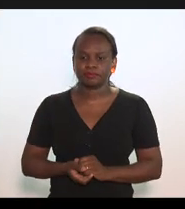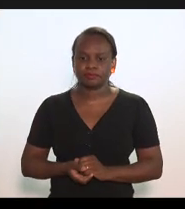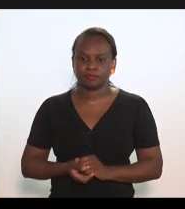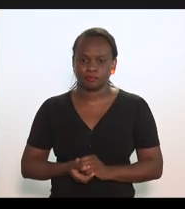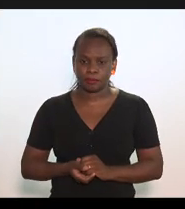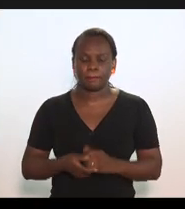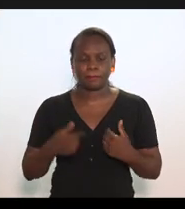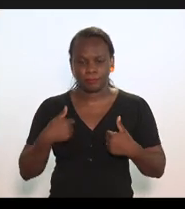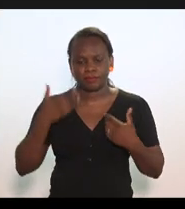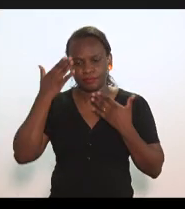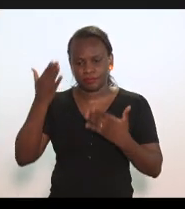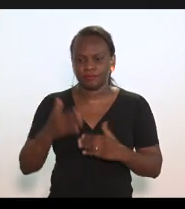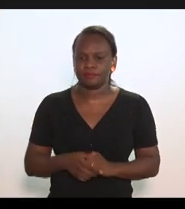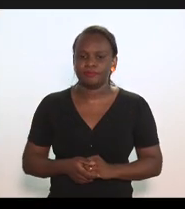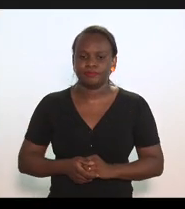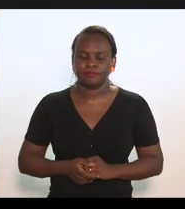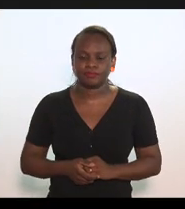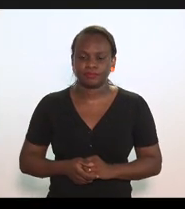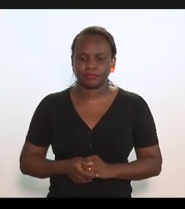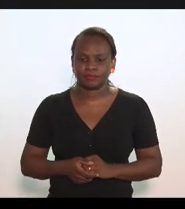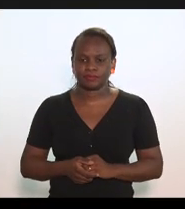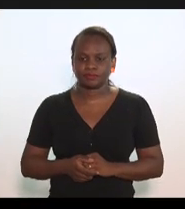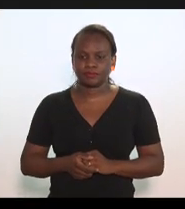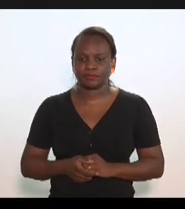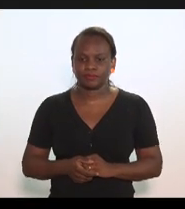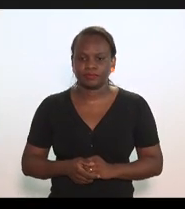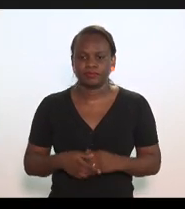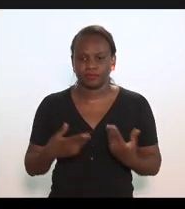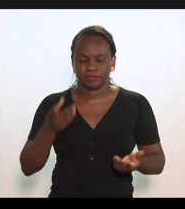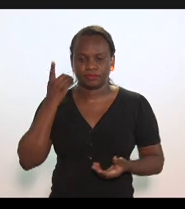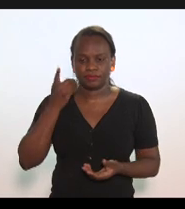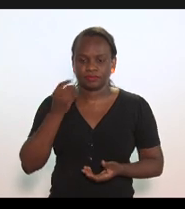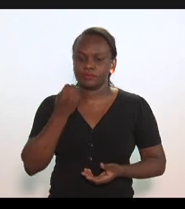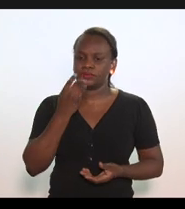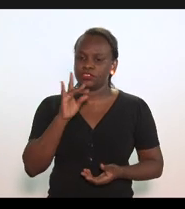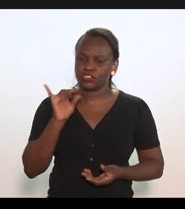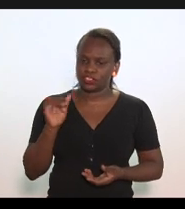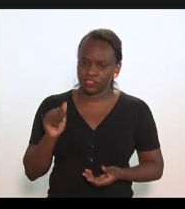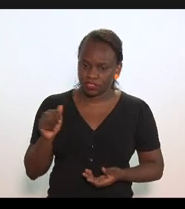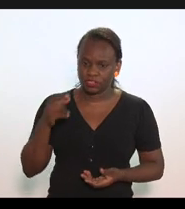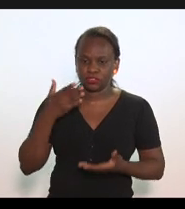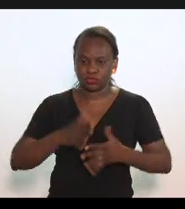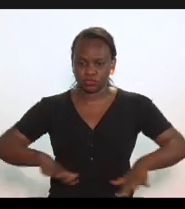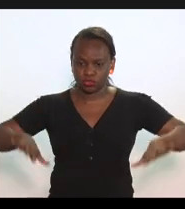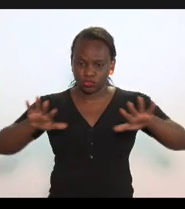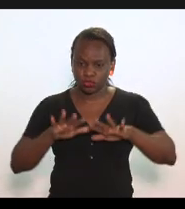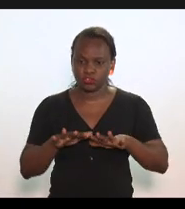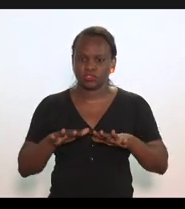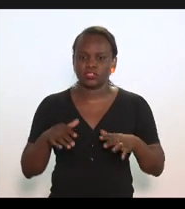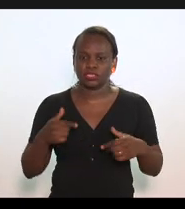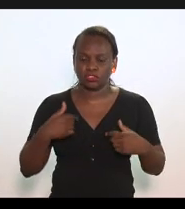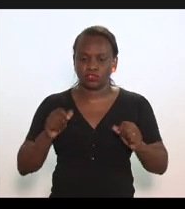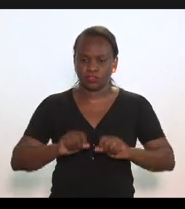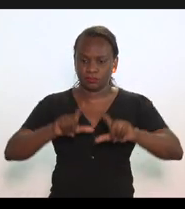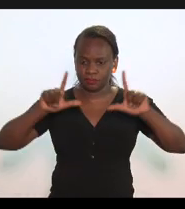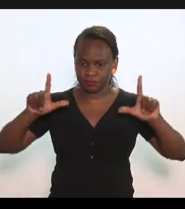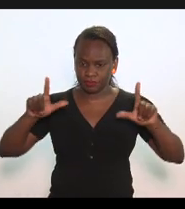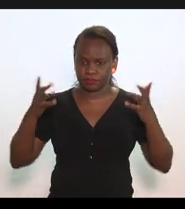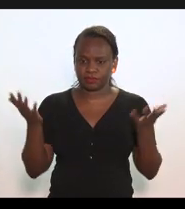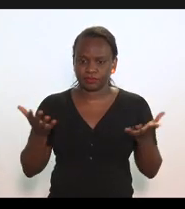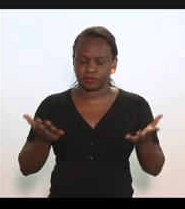Eu que agradeço. Bom deputado. Bom dia a todos. Eu vou subir aqui uma apresentação.